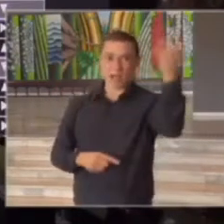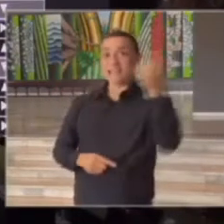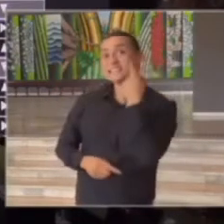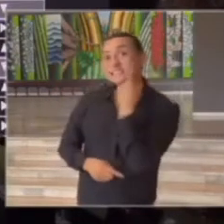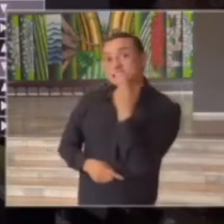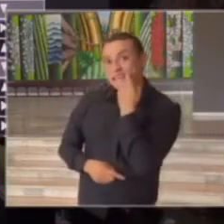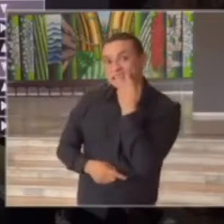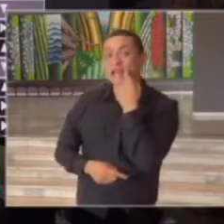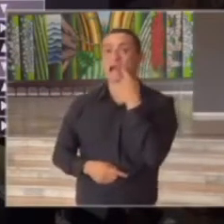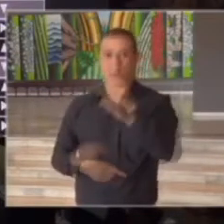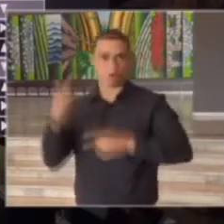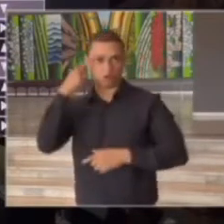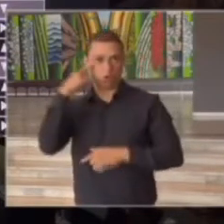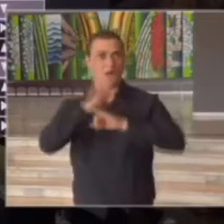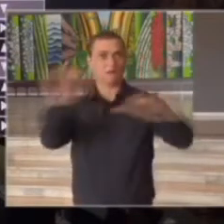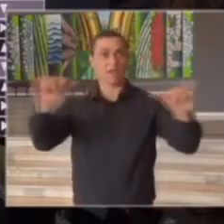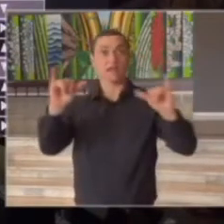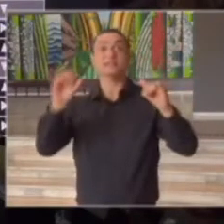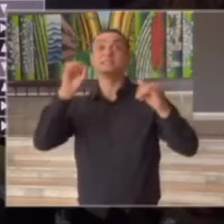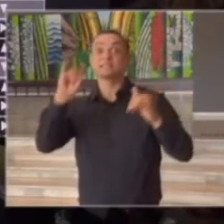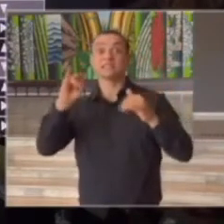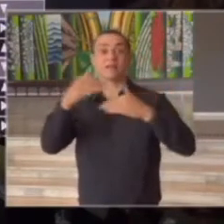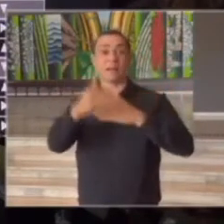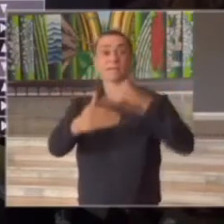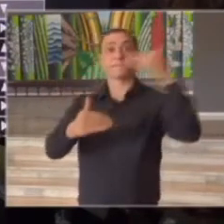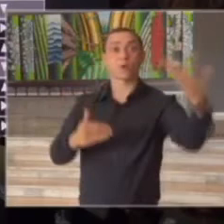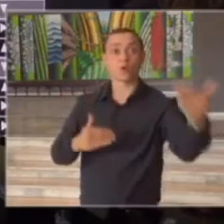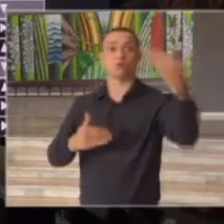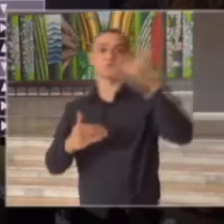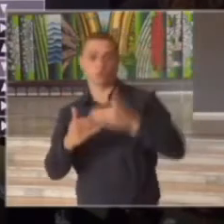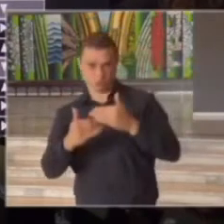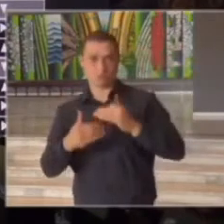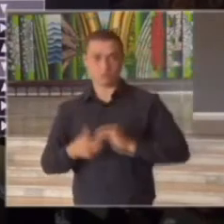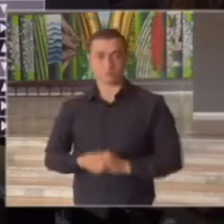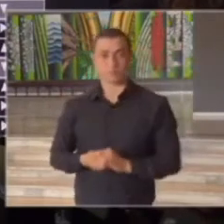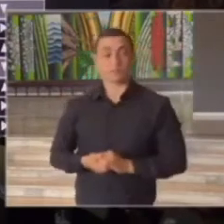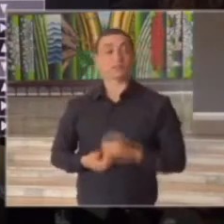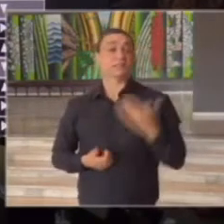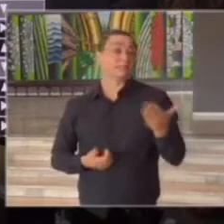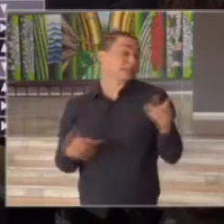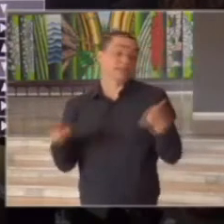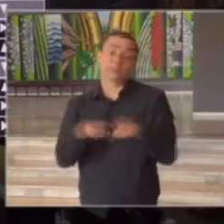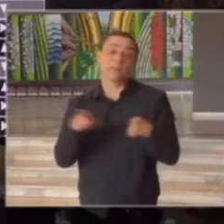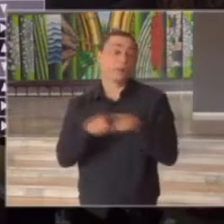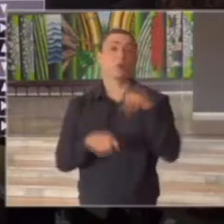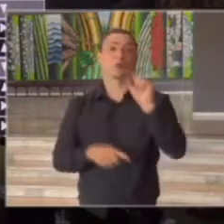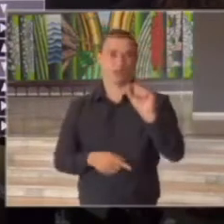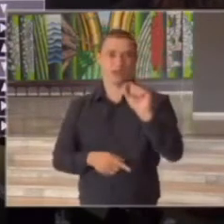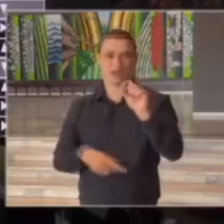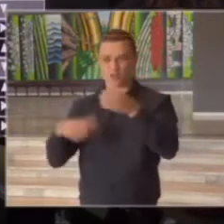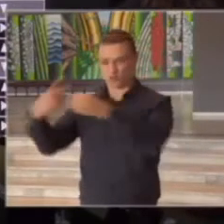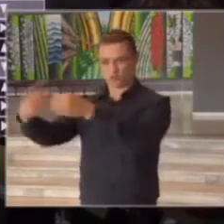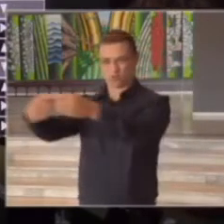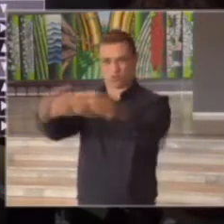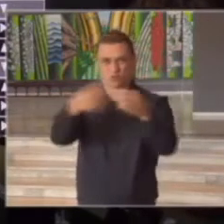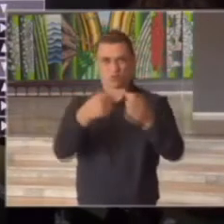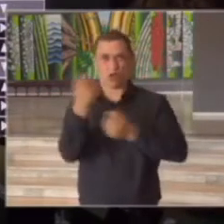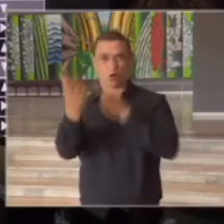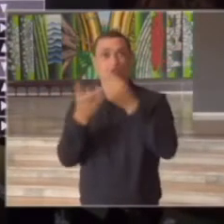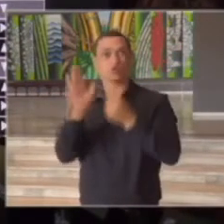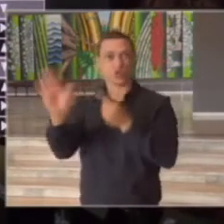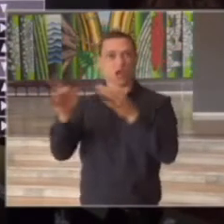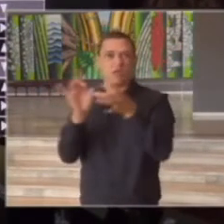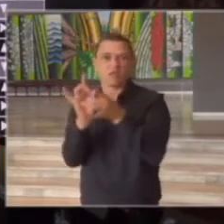aqueles municípios que fazem uma flexibilização maior do que o plano indica acabam tendo também os indicadores